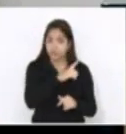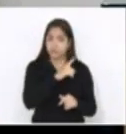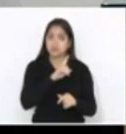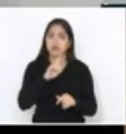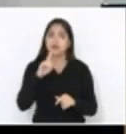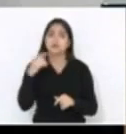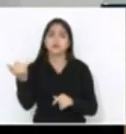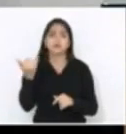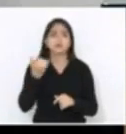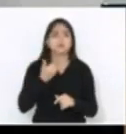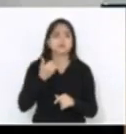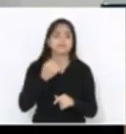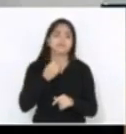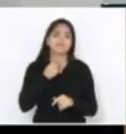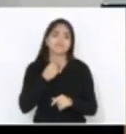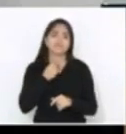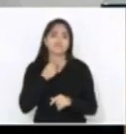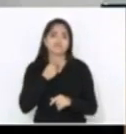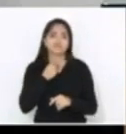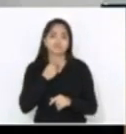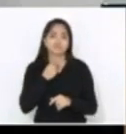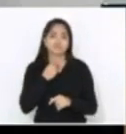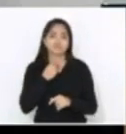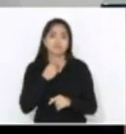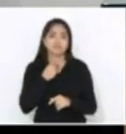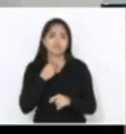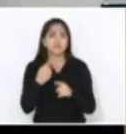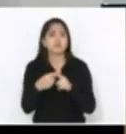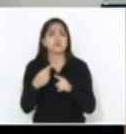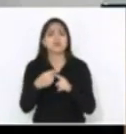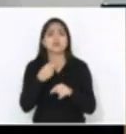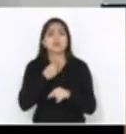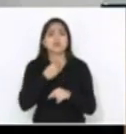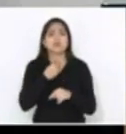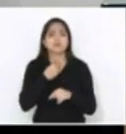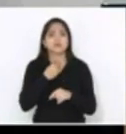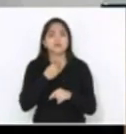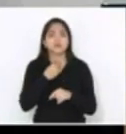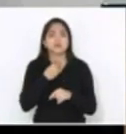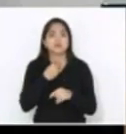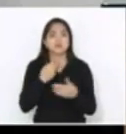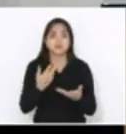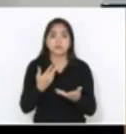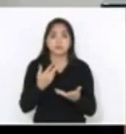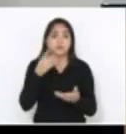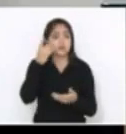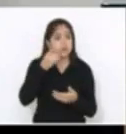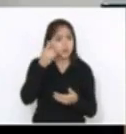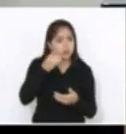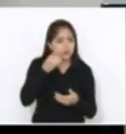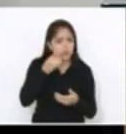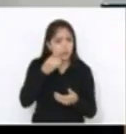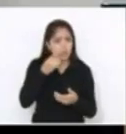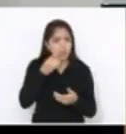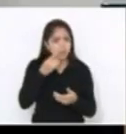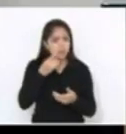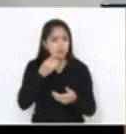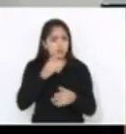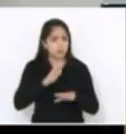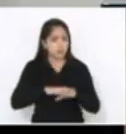disseram, não pode. Mas por que que não pode? Porque o deputado não pode fazer a emenda e há um